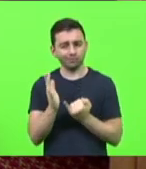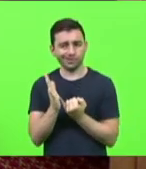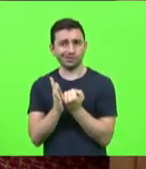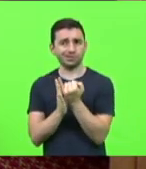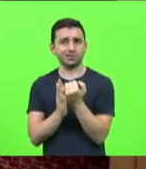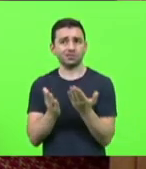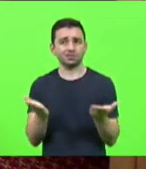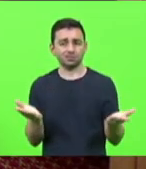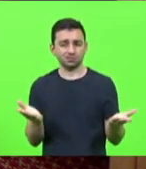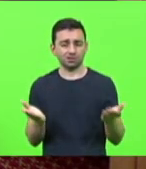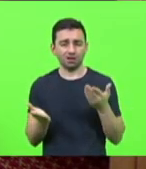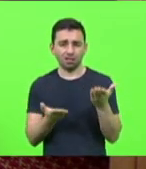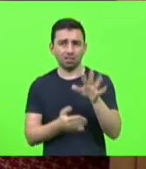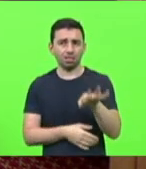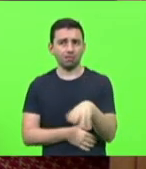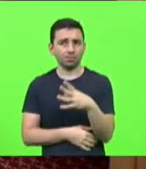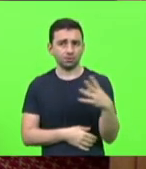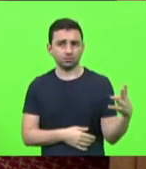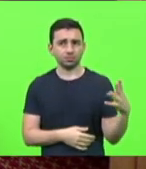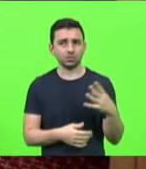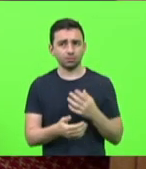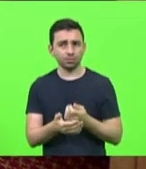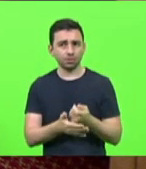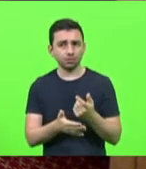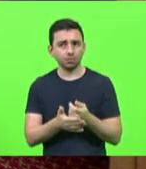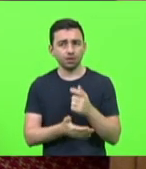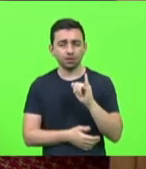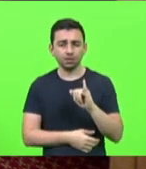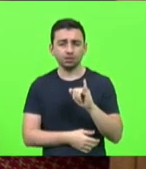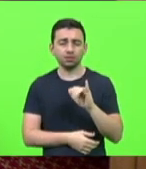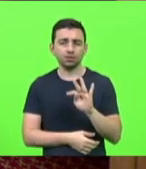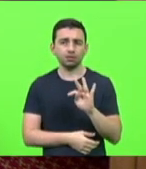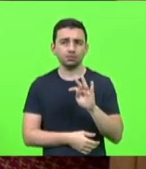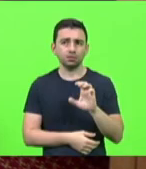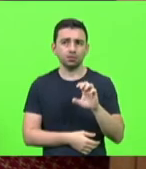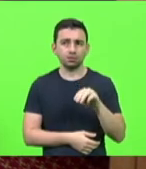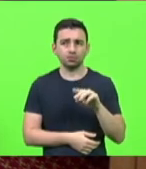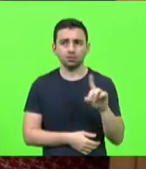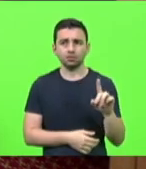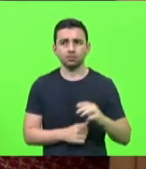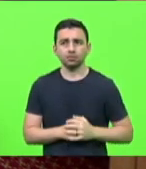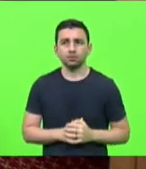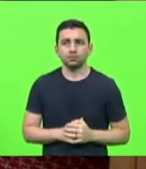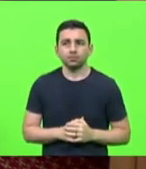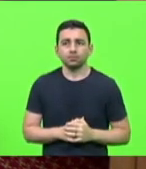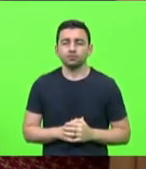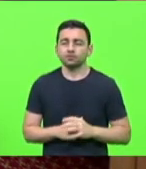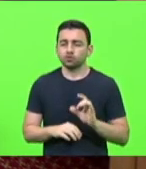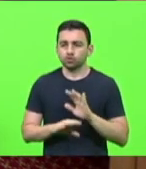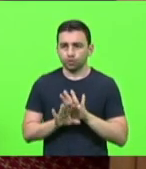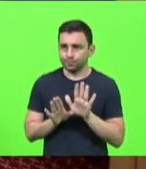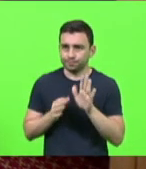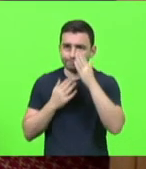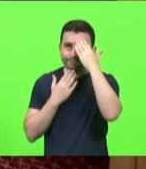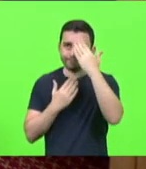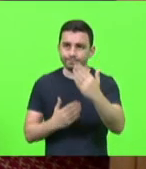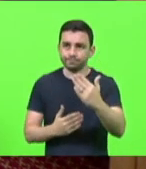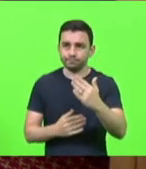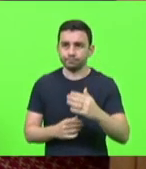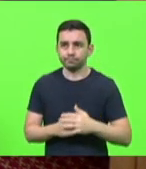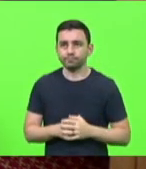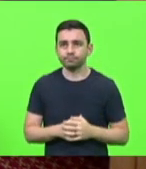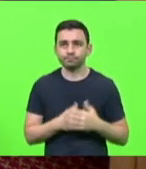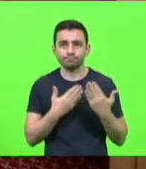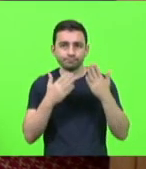tabela que é paga o ITCMD seria esse deputado Kennedy muito obrigado deputado Zé Milton que nos